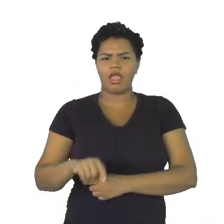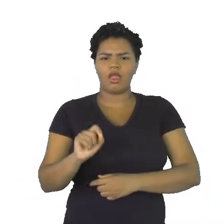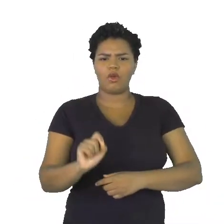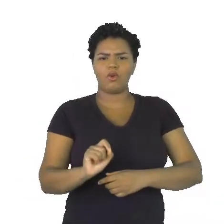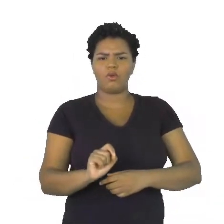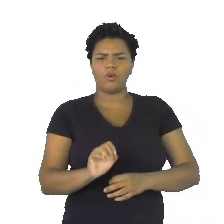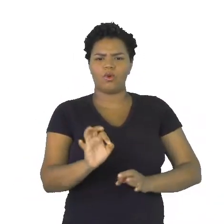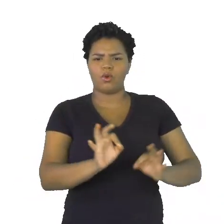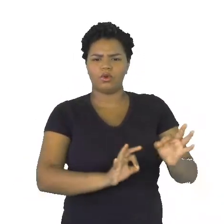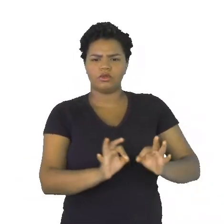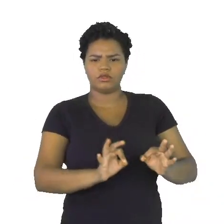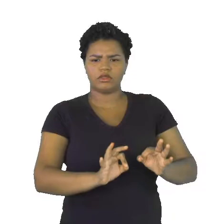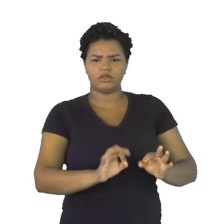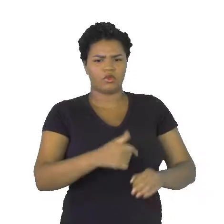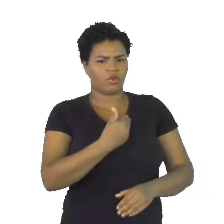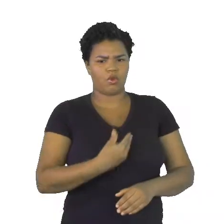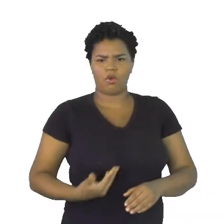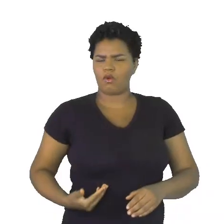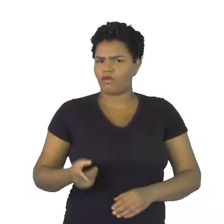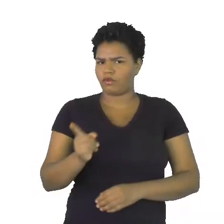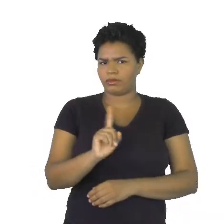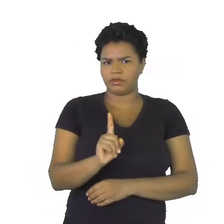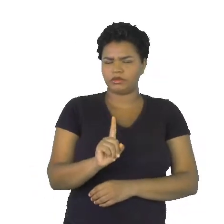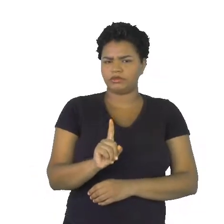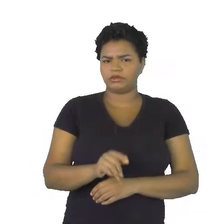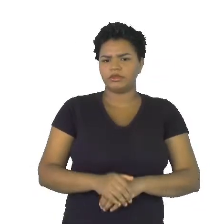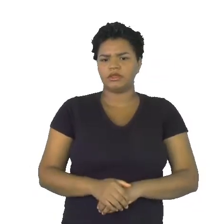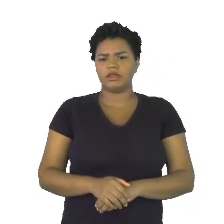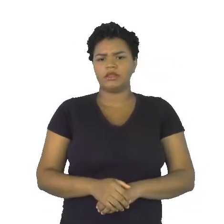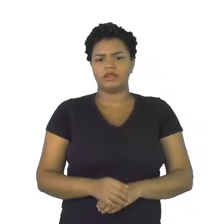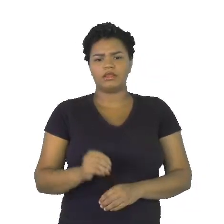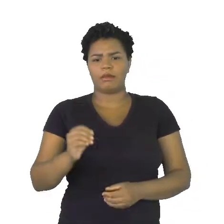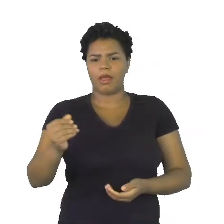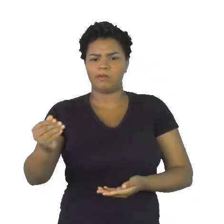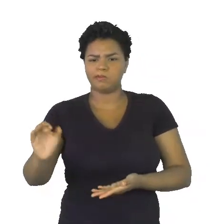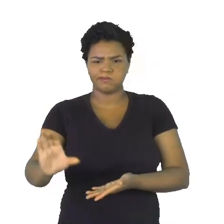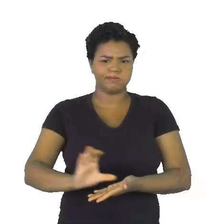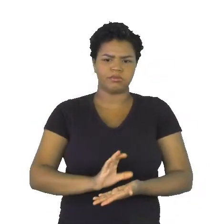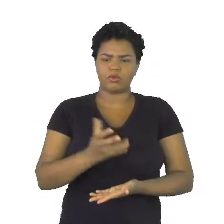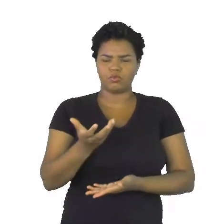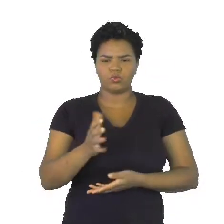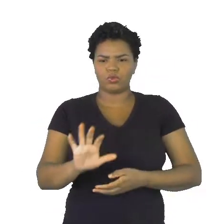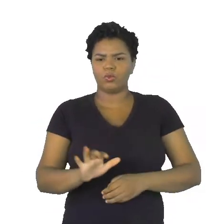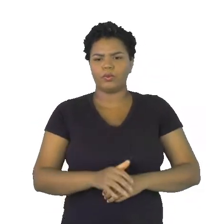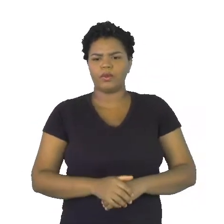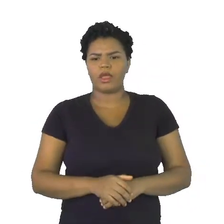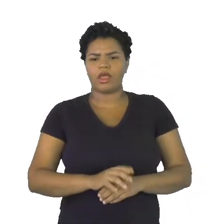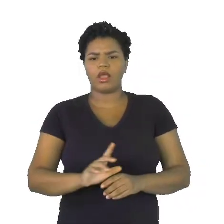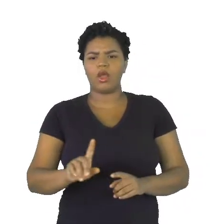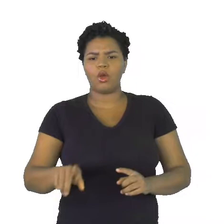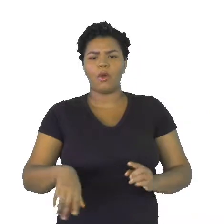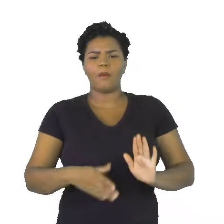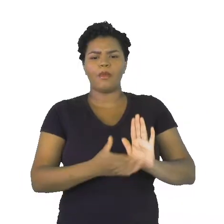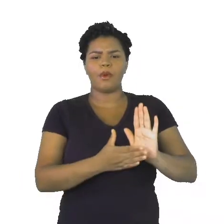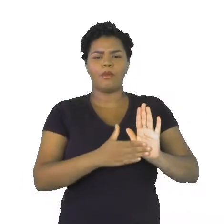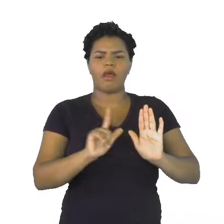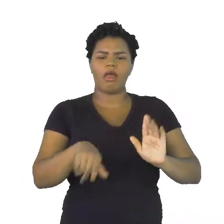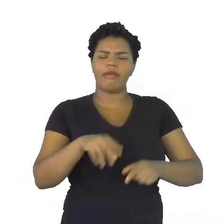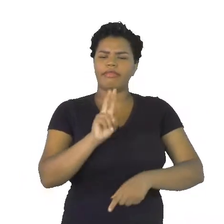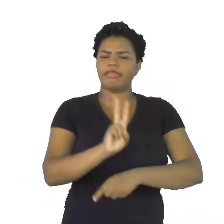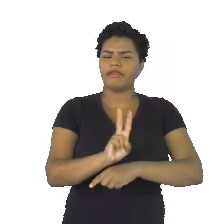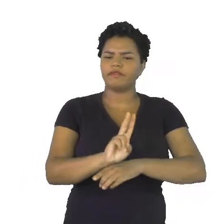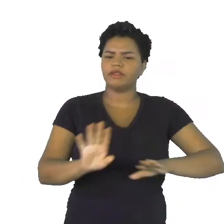governamentais, sem fins lucrativos, cujo propósito é defender e promover o meio